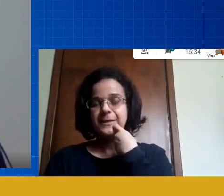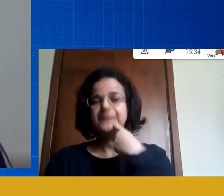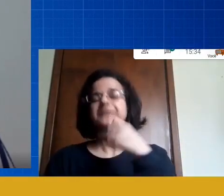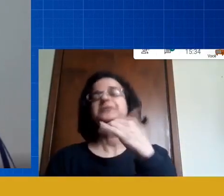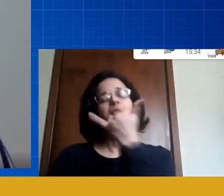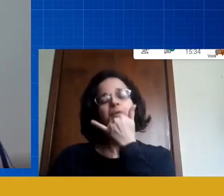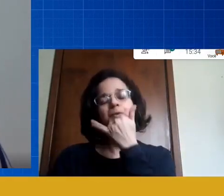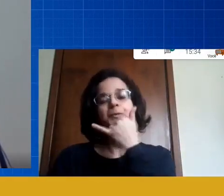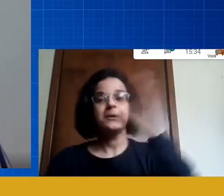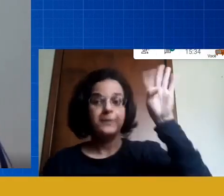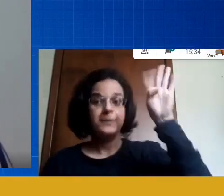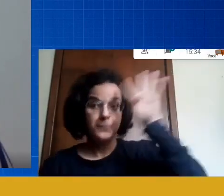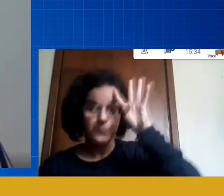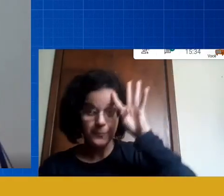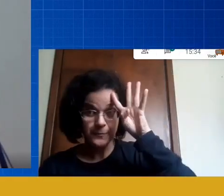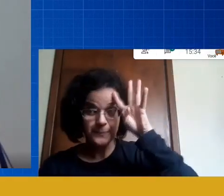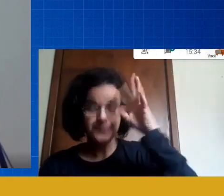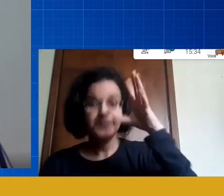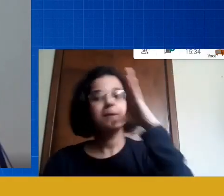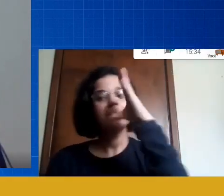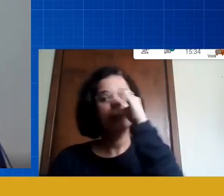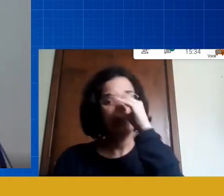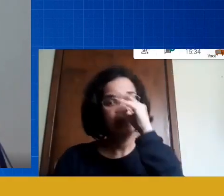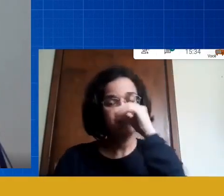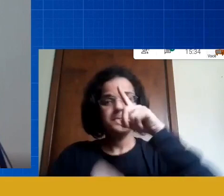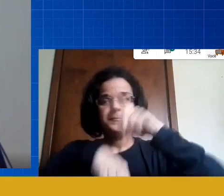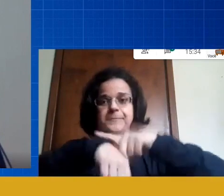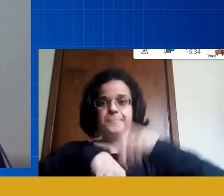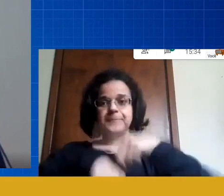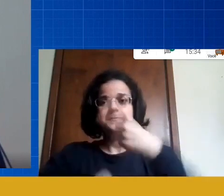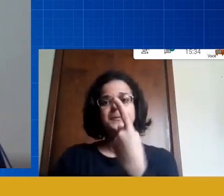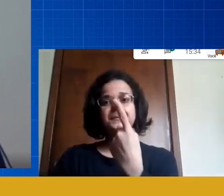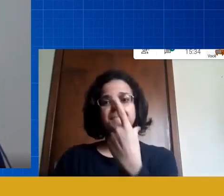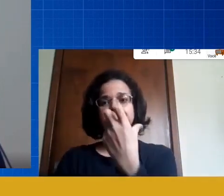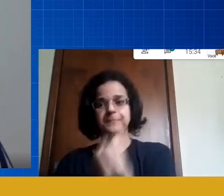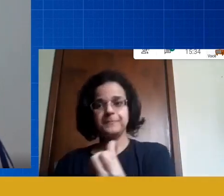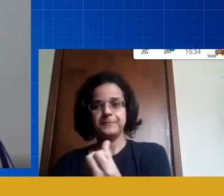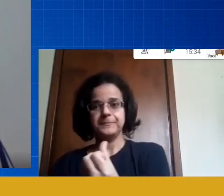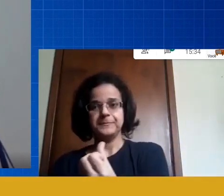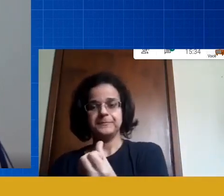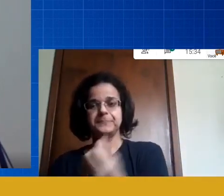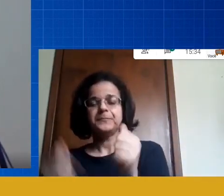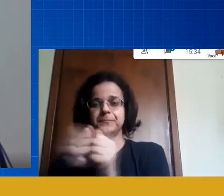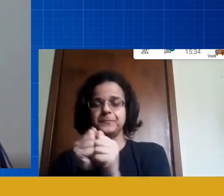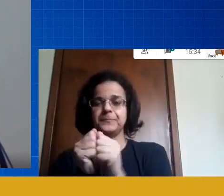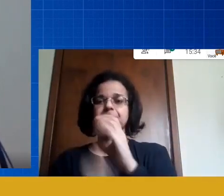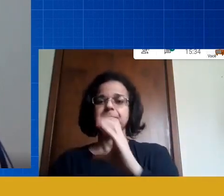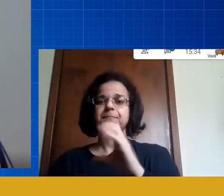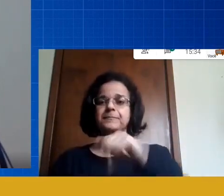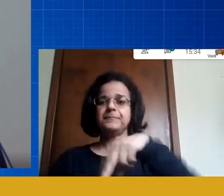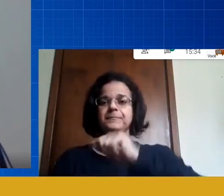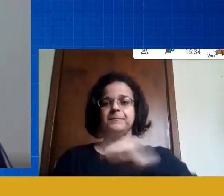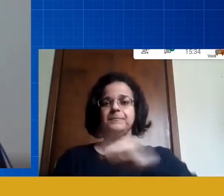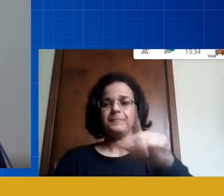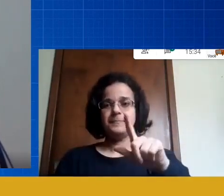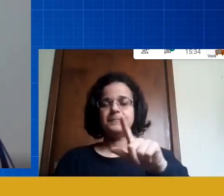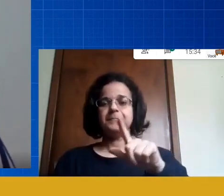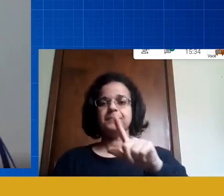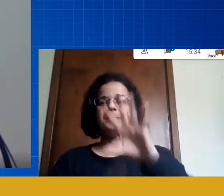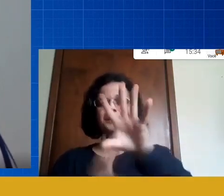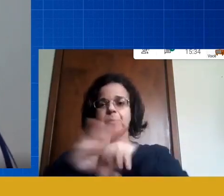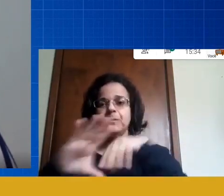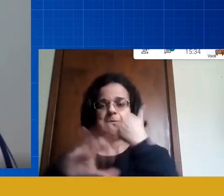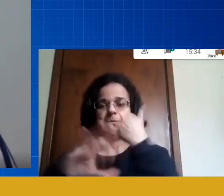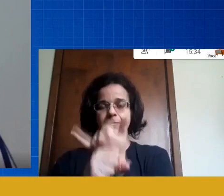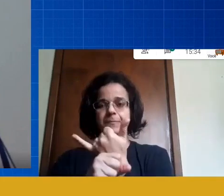sábados as 16 horas através do canal do youtube do congresso brincar facebook né